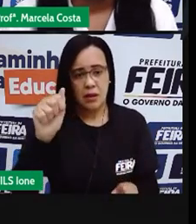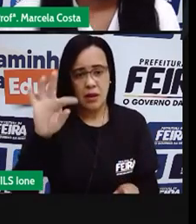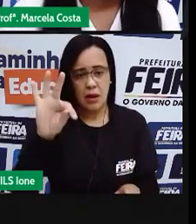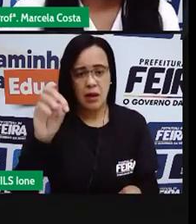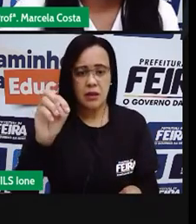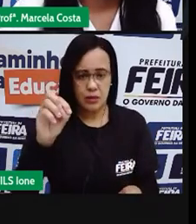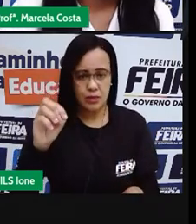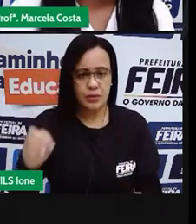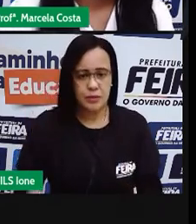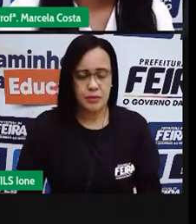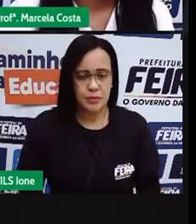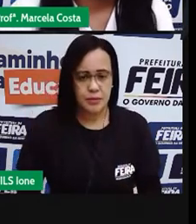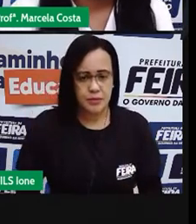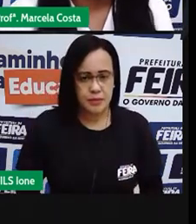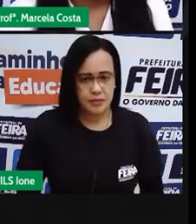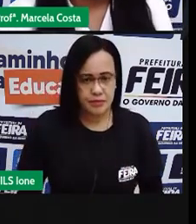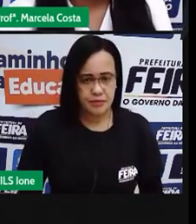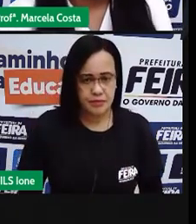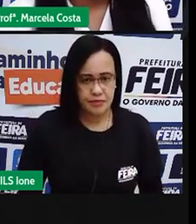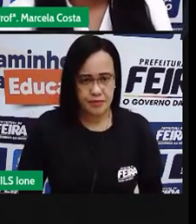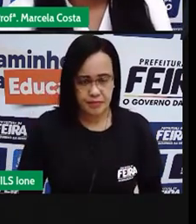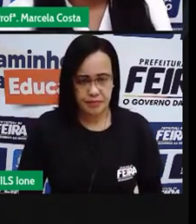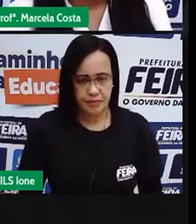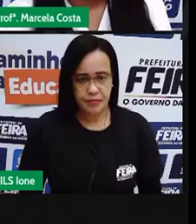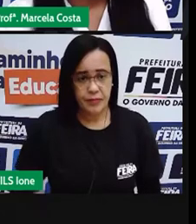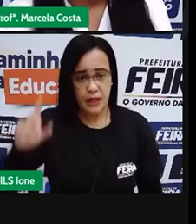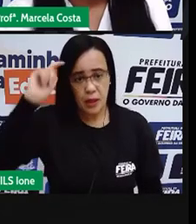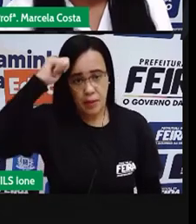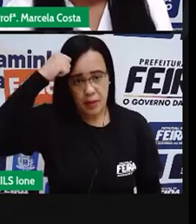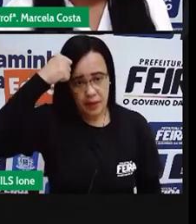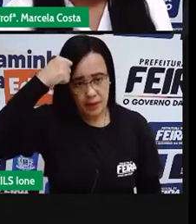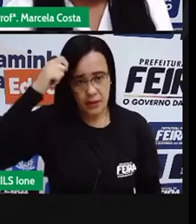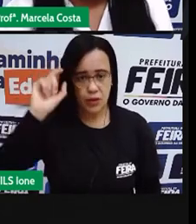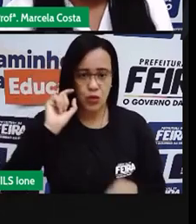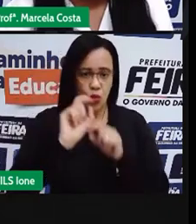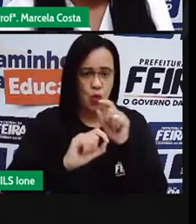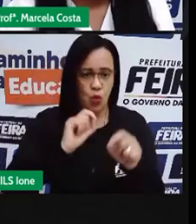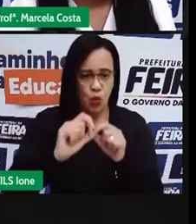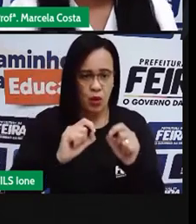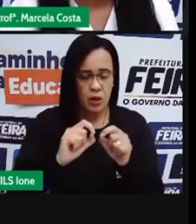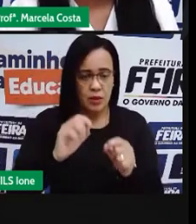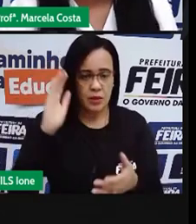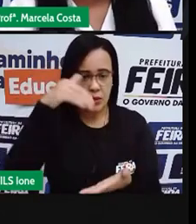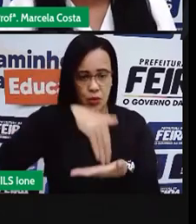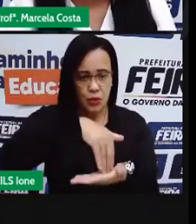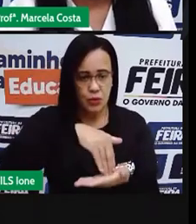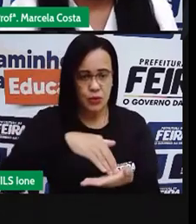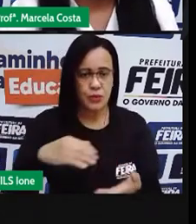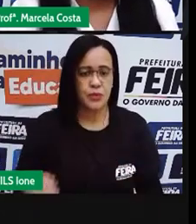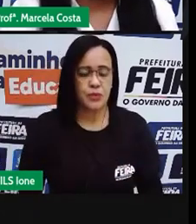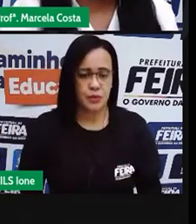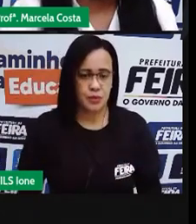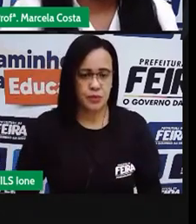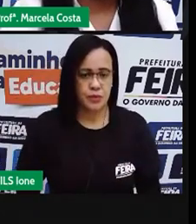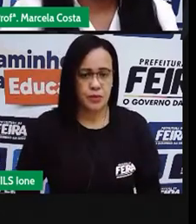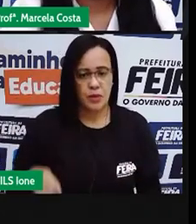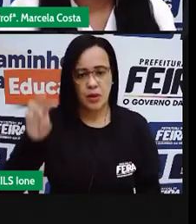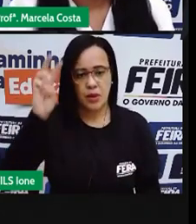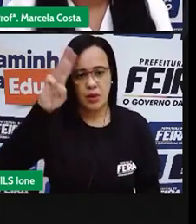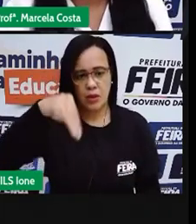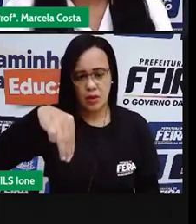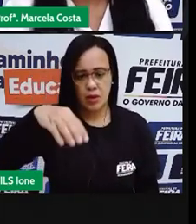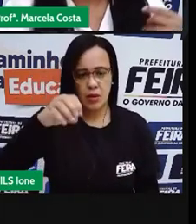E aqui, crianças, destacado na última parte desse texto, está a moral, a lição